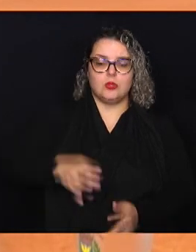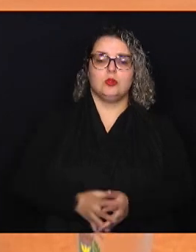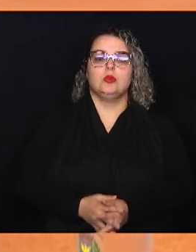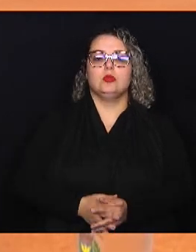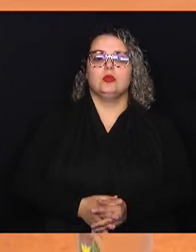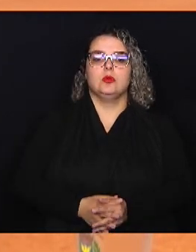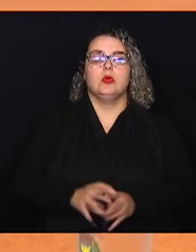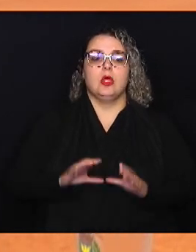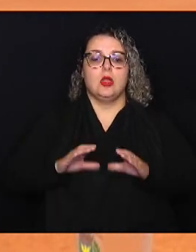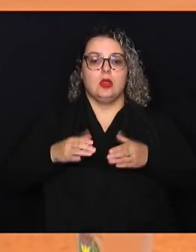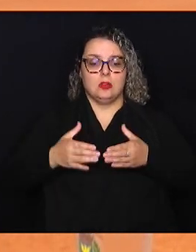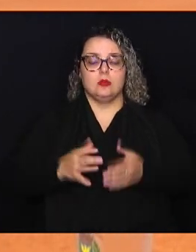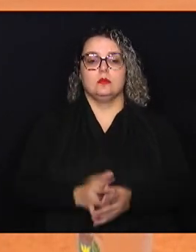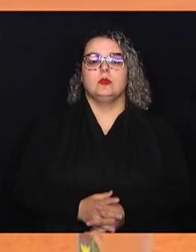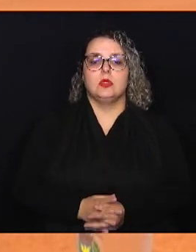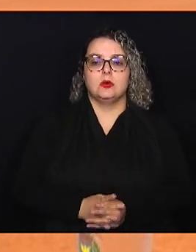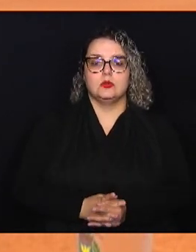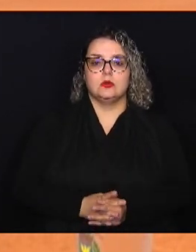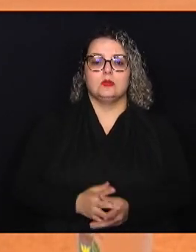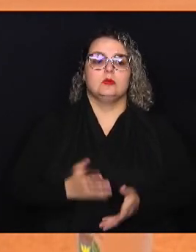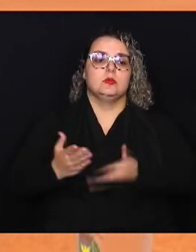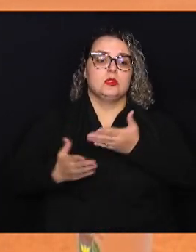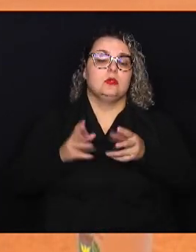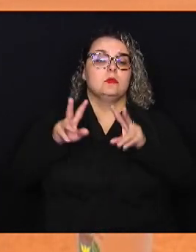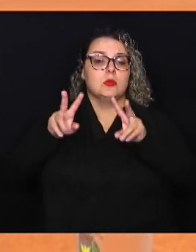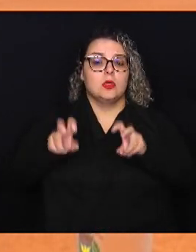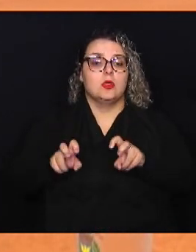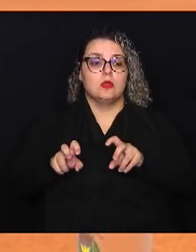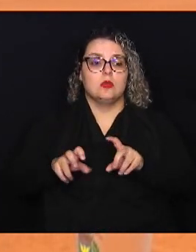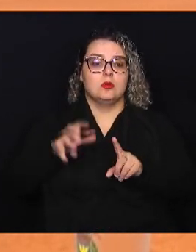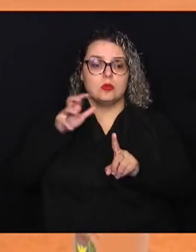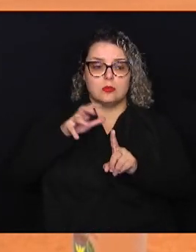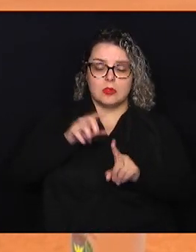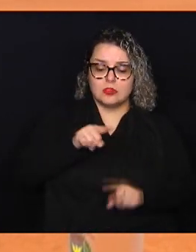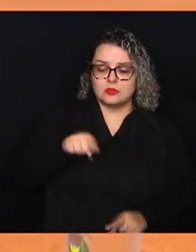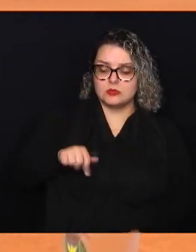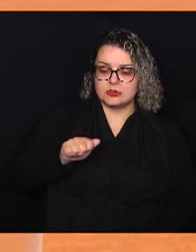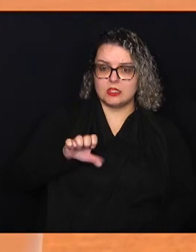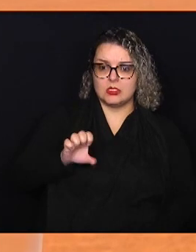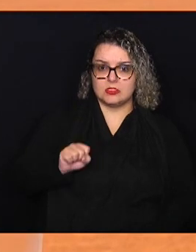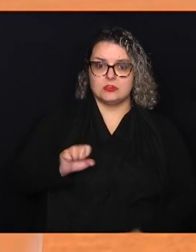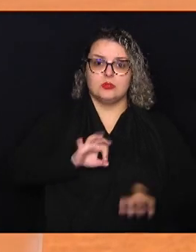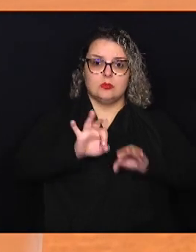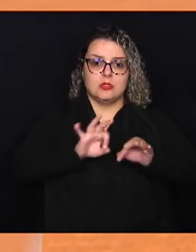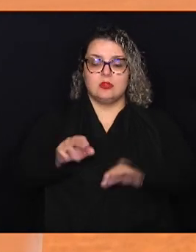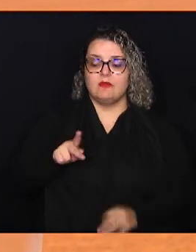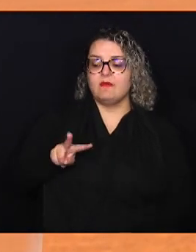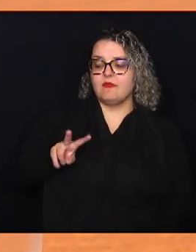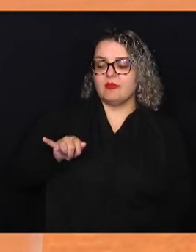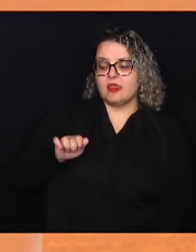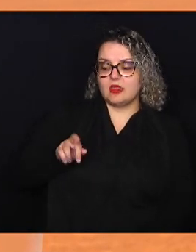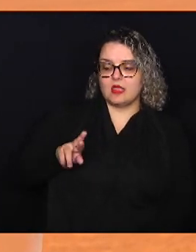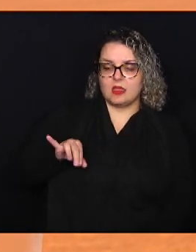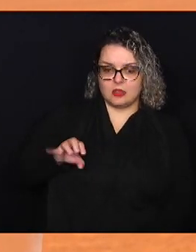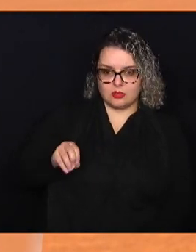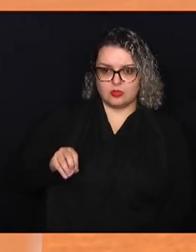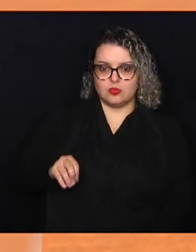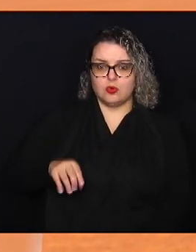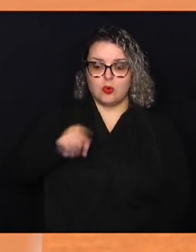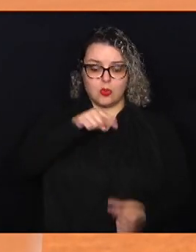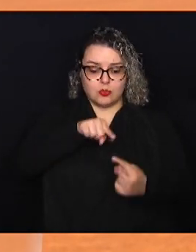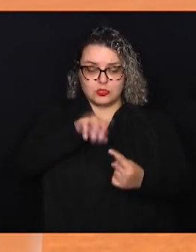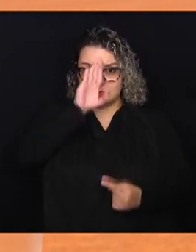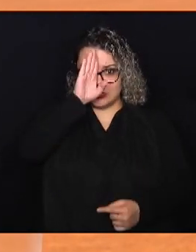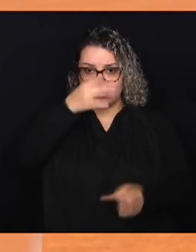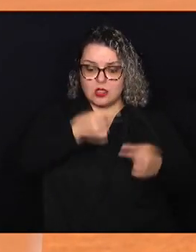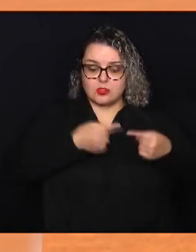comissão tratará o tema do impacto nasais no planejamento viário. O objetivo principal desta comissão é